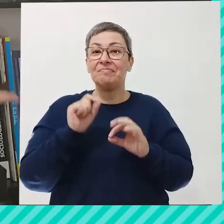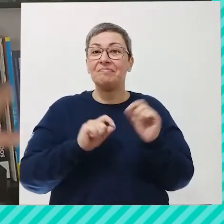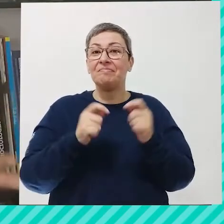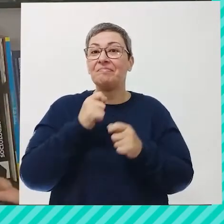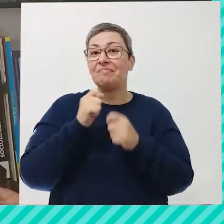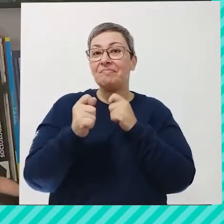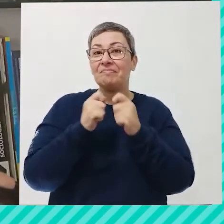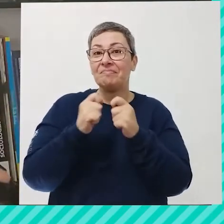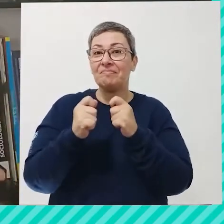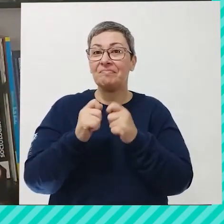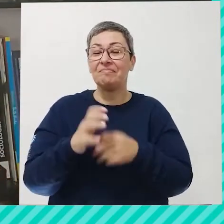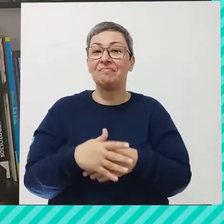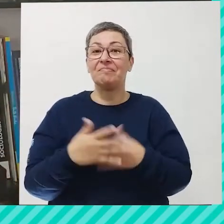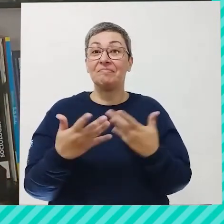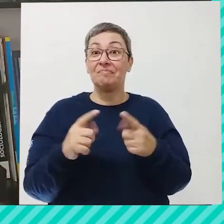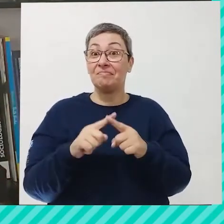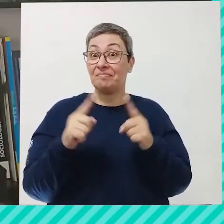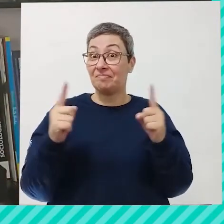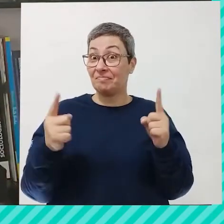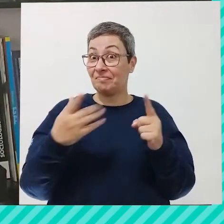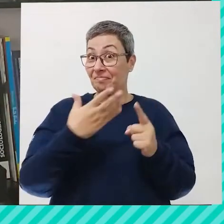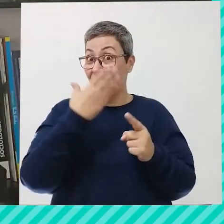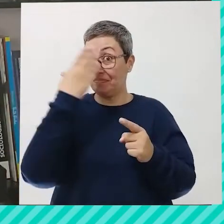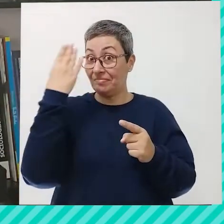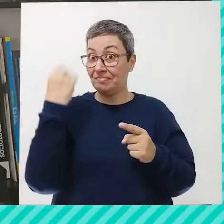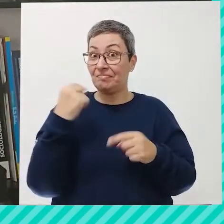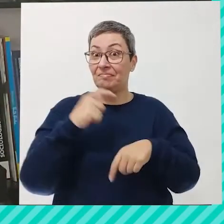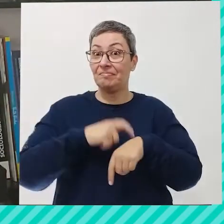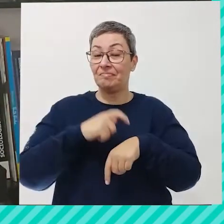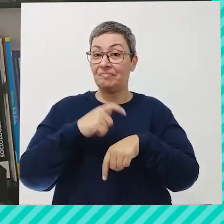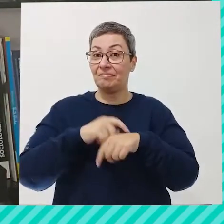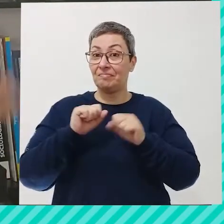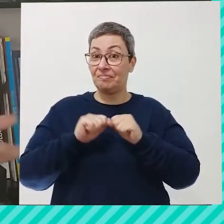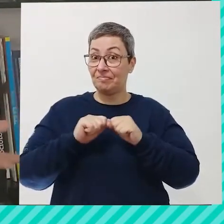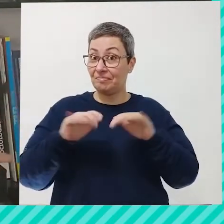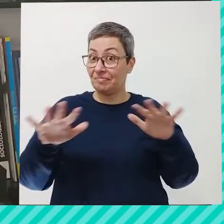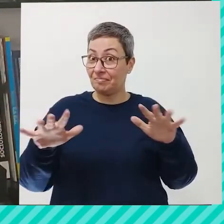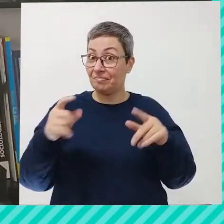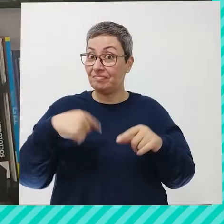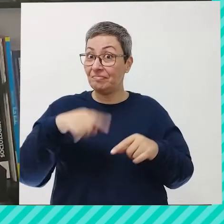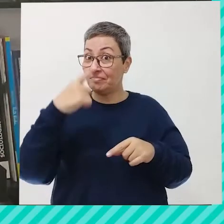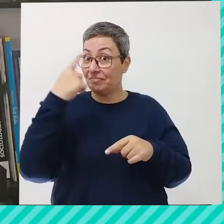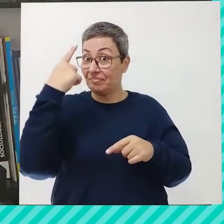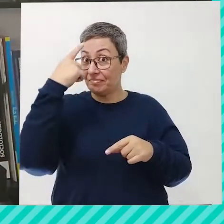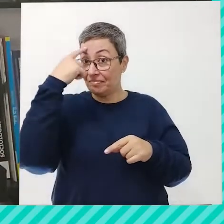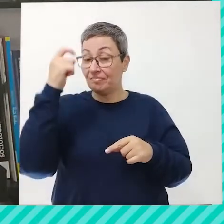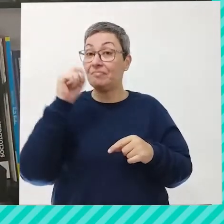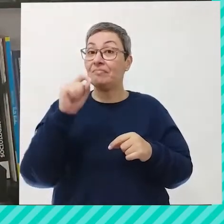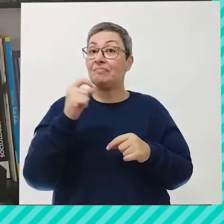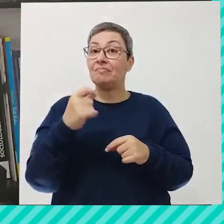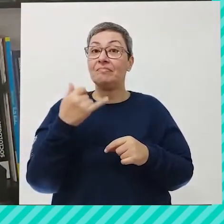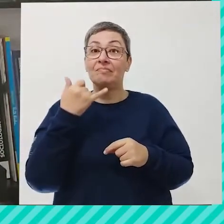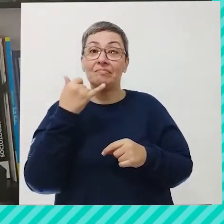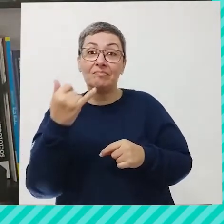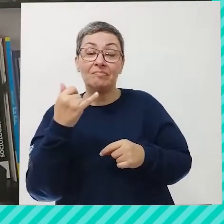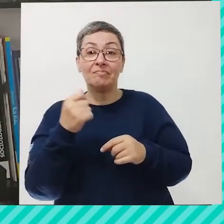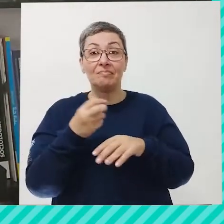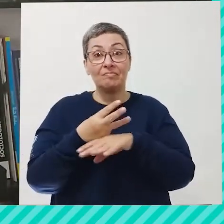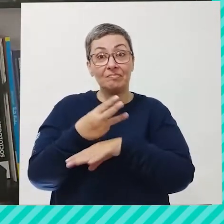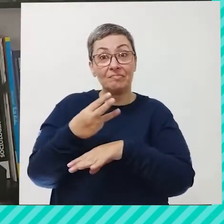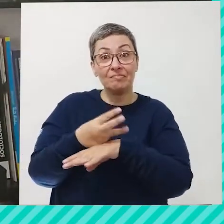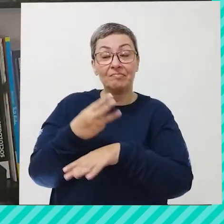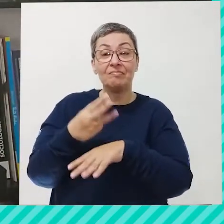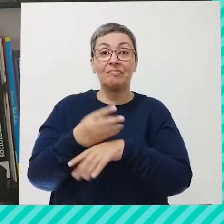entrevista. Mas, não se esquece, tá, gente? Em tempos de pandemia, a gente sempre sugere que vocês tentem realizar aí por telefone, WhatsApp,